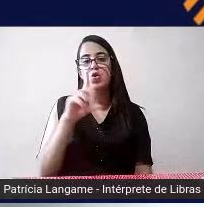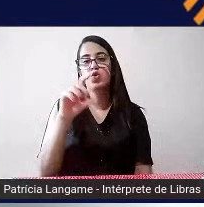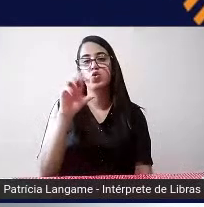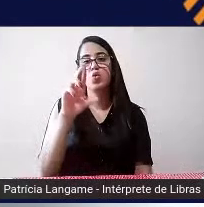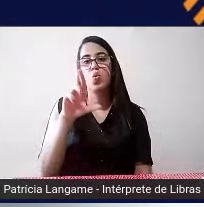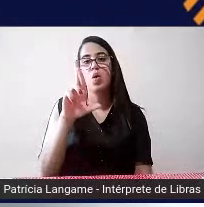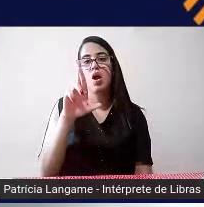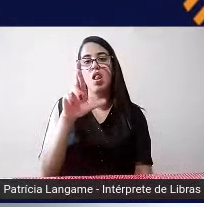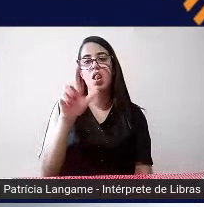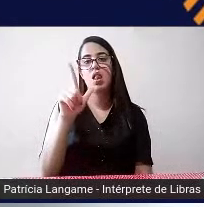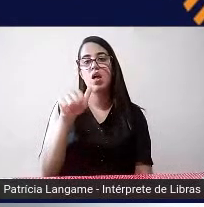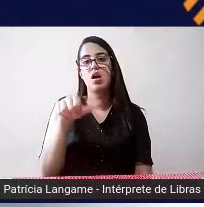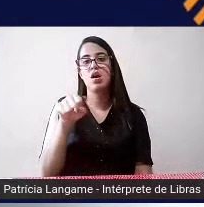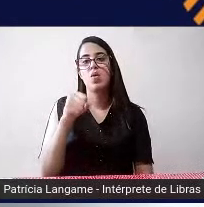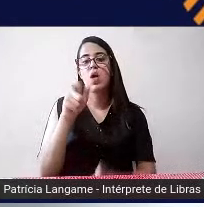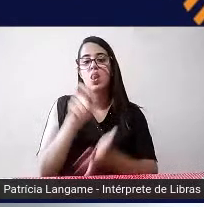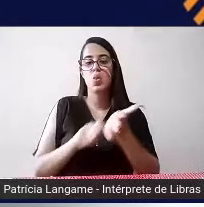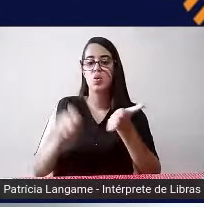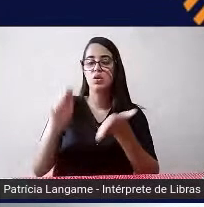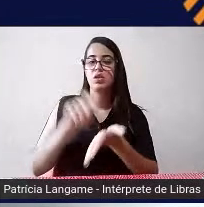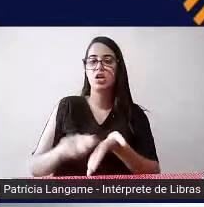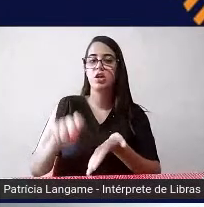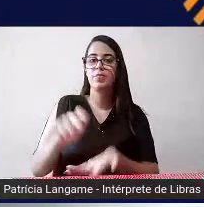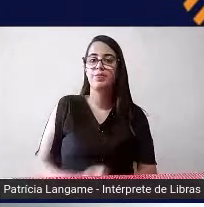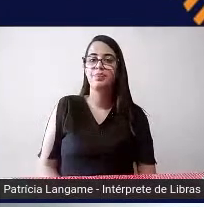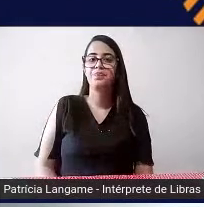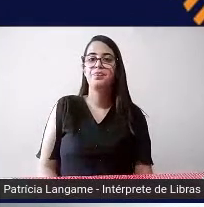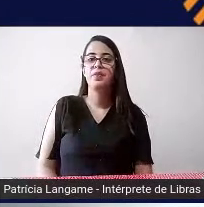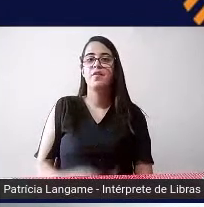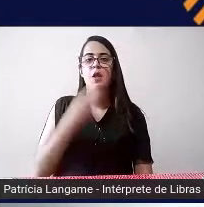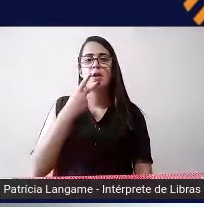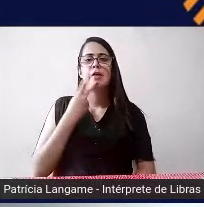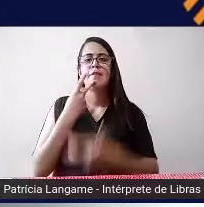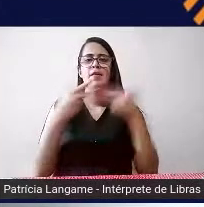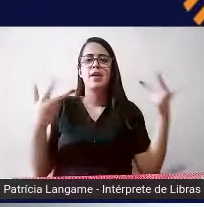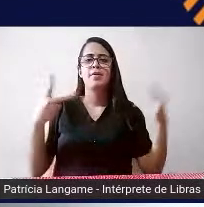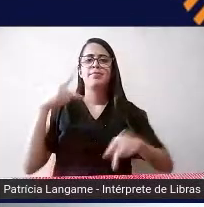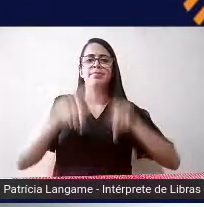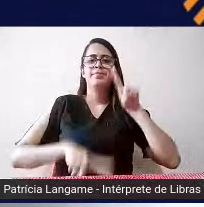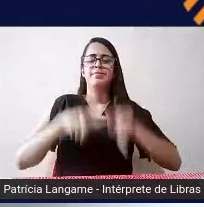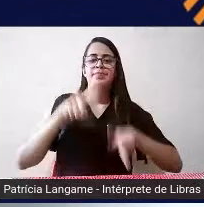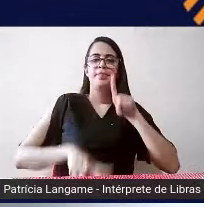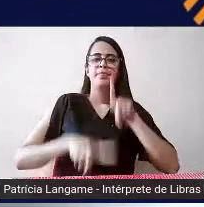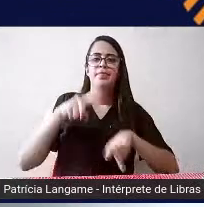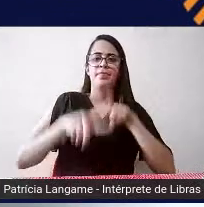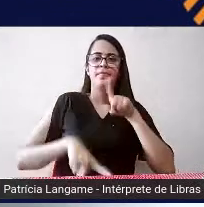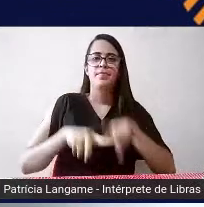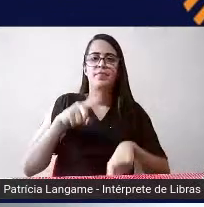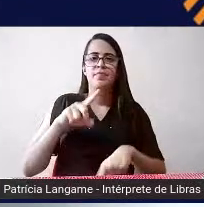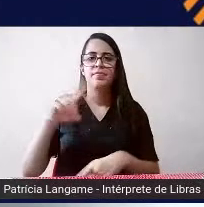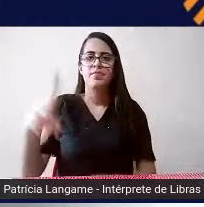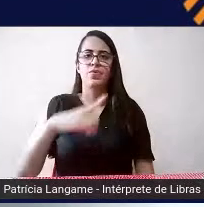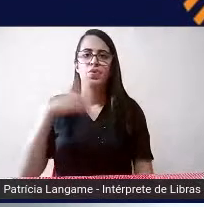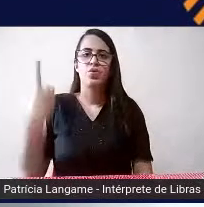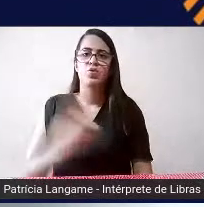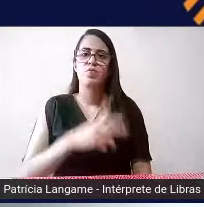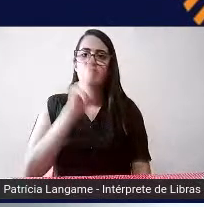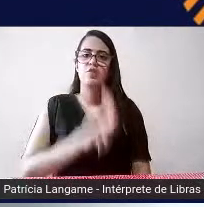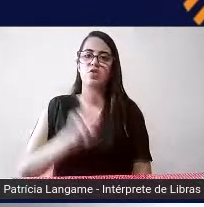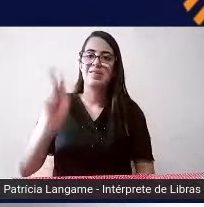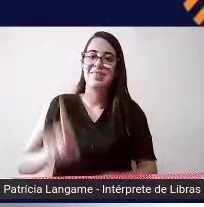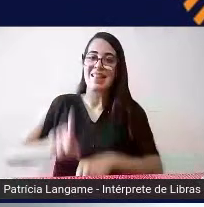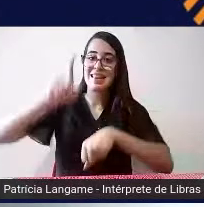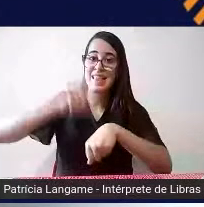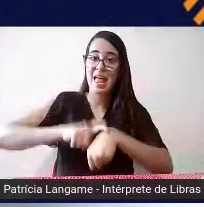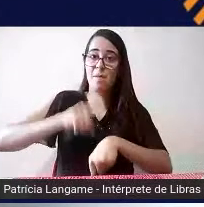anotei ele falou que tem muitas ferramentas e aí cabe nós professores dispor de tempo pra